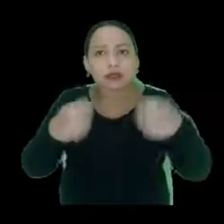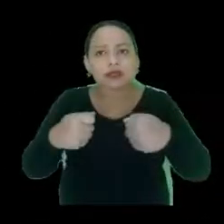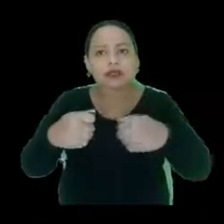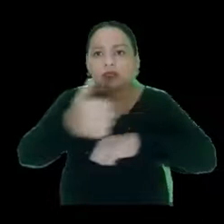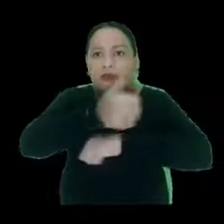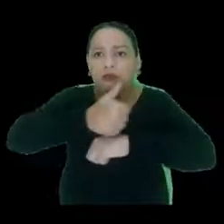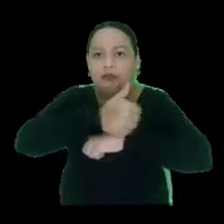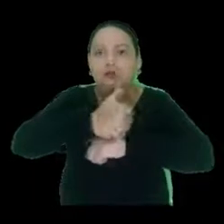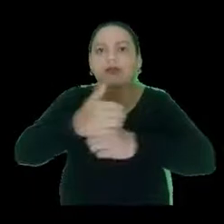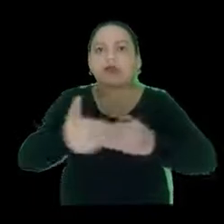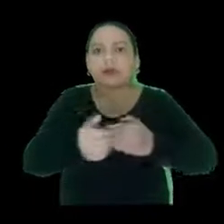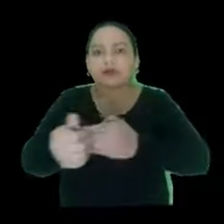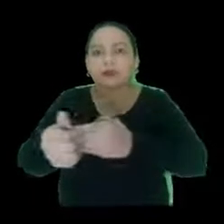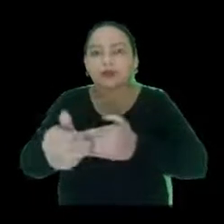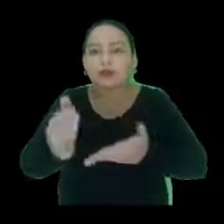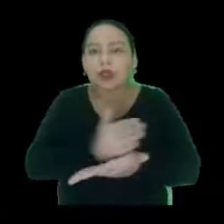dependem dele.